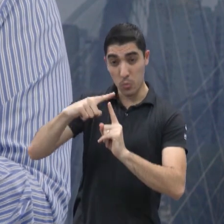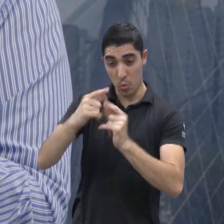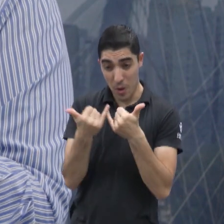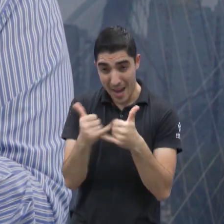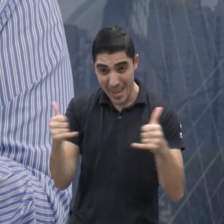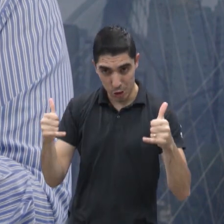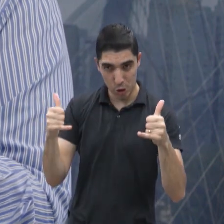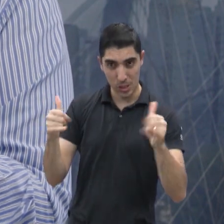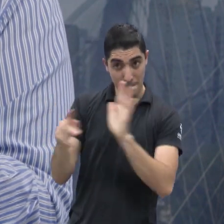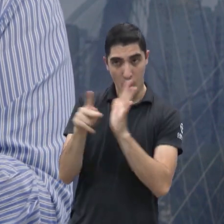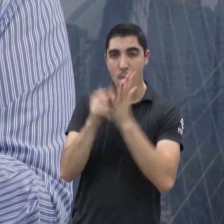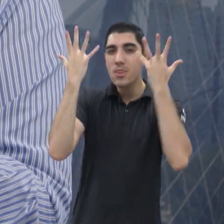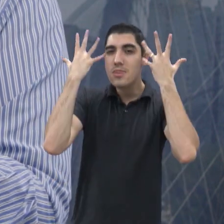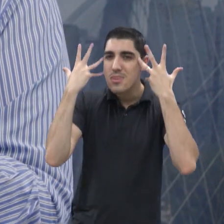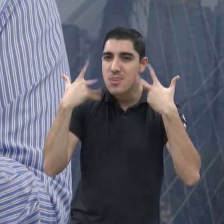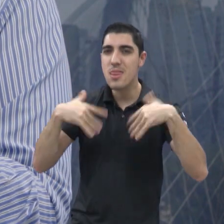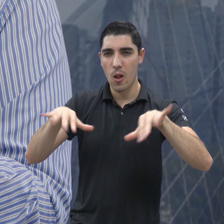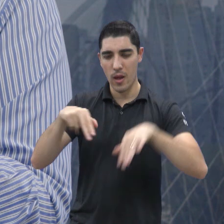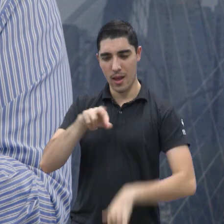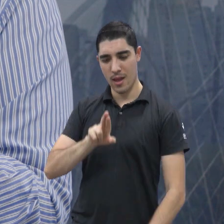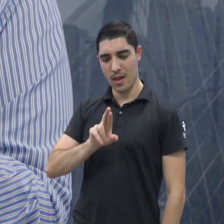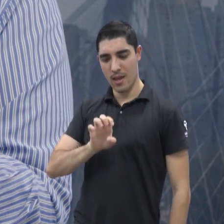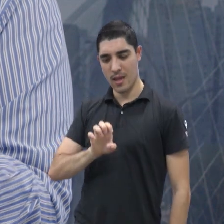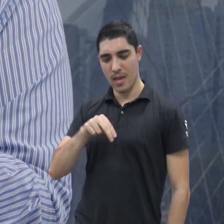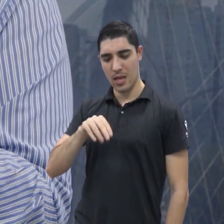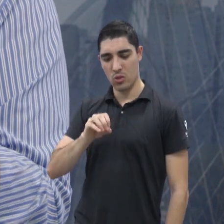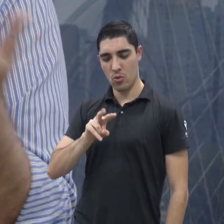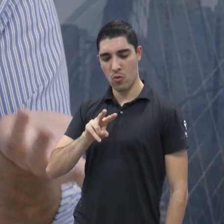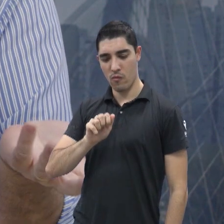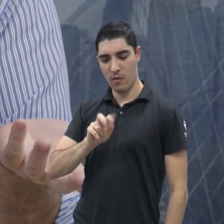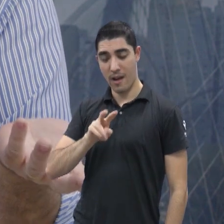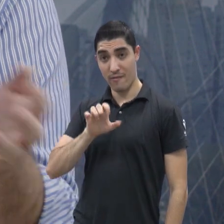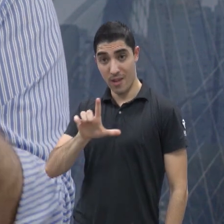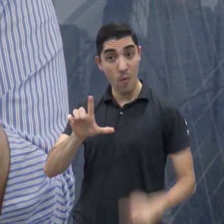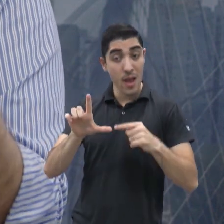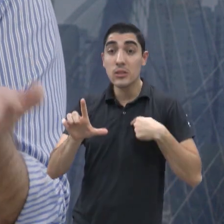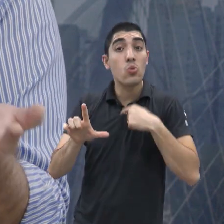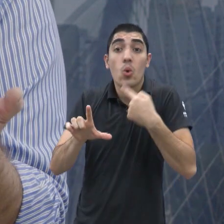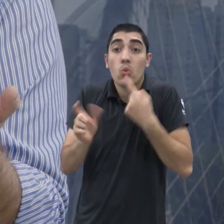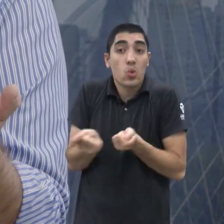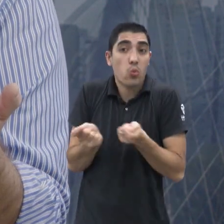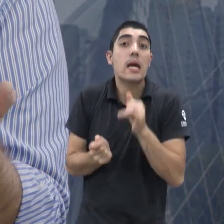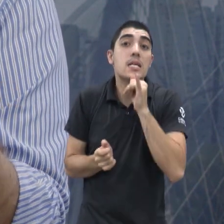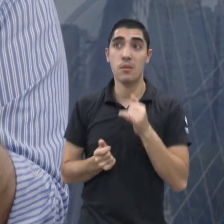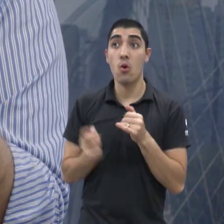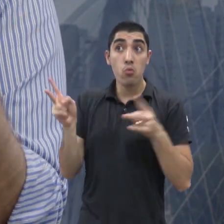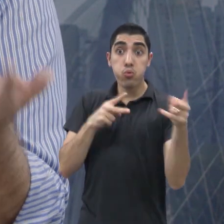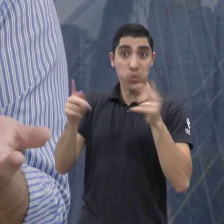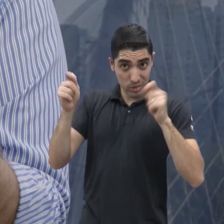controle. Às vezes, numa hora que eu preciso, eu não tenho. Numa hora que eu não preciso, está ventando ou está com muito sol. E